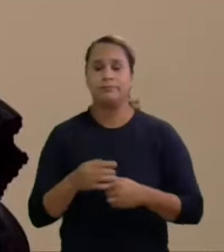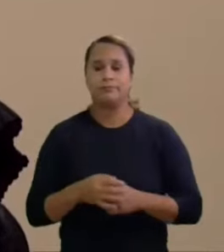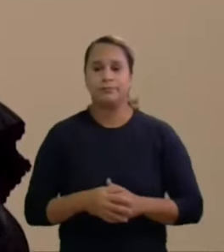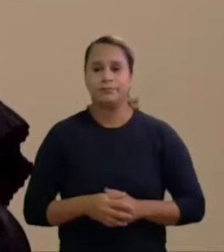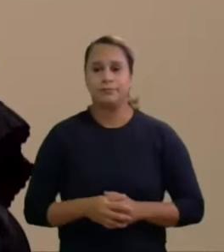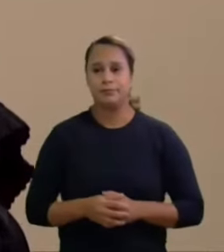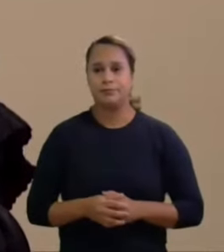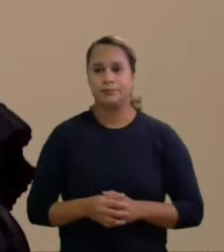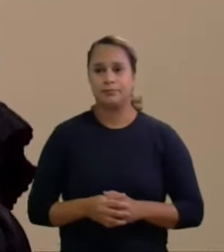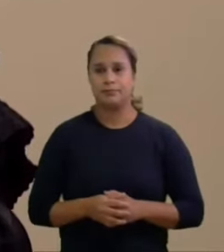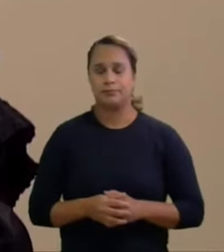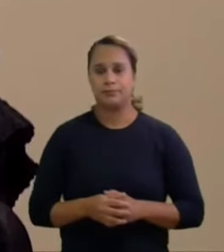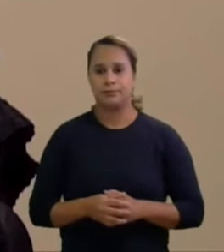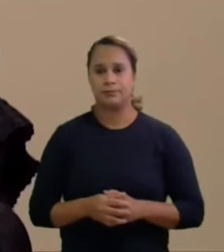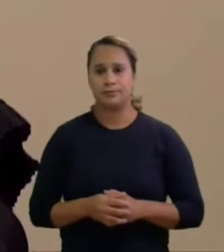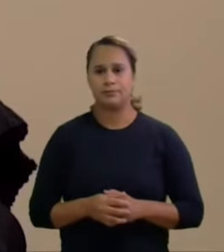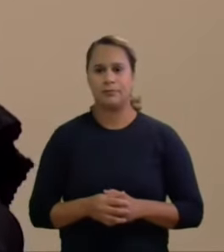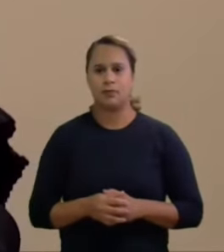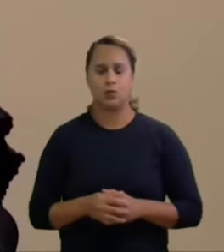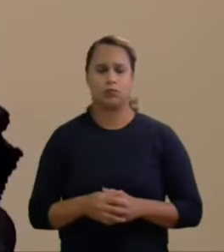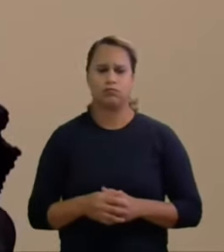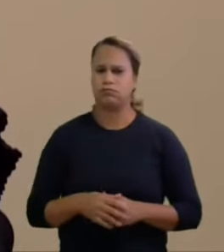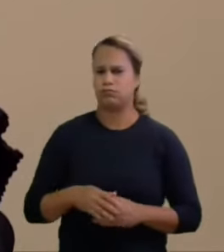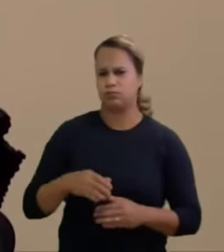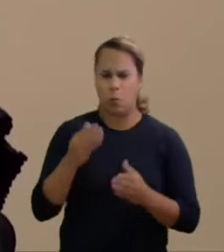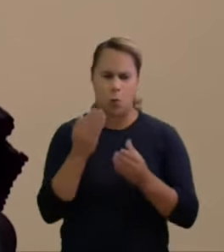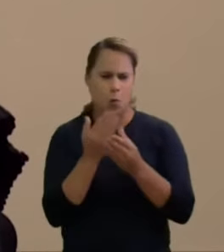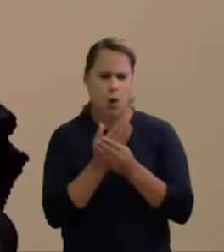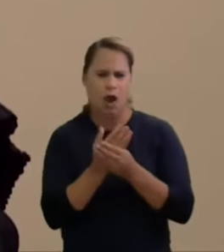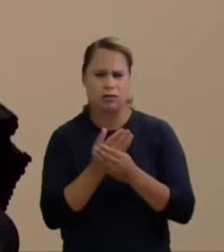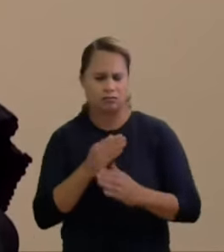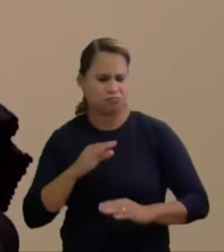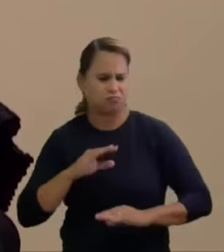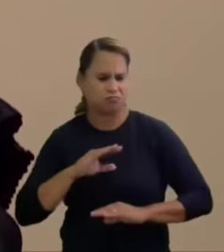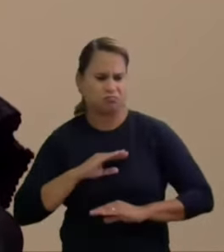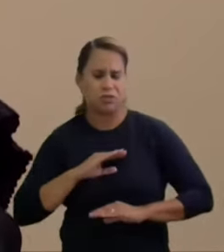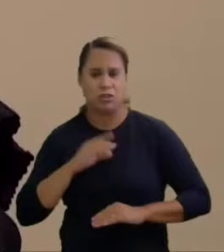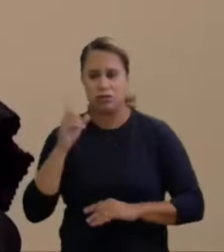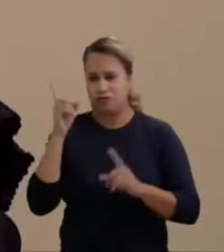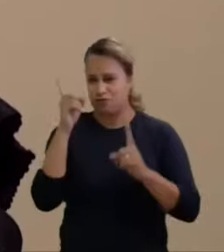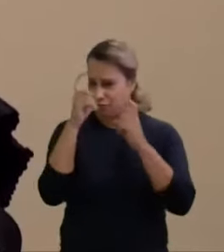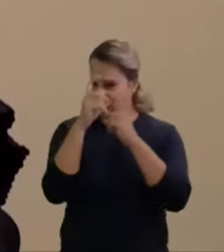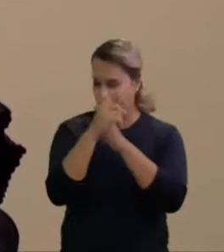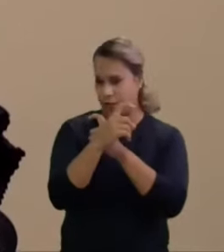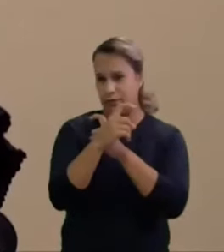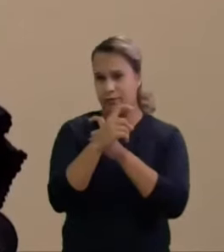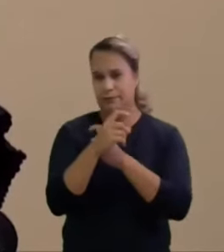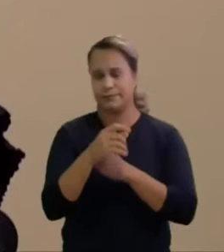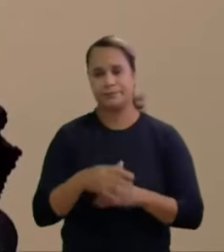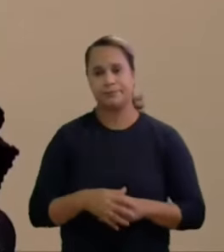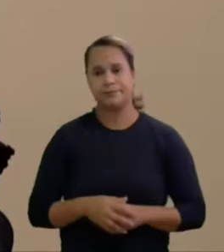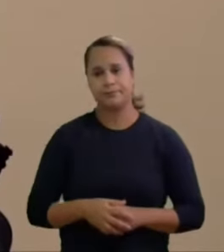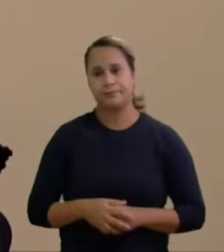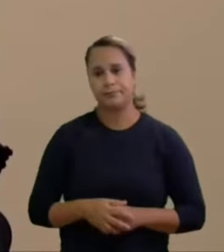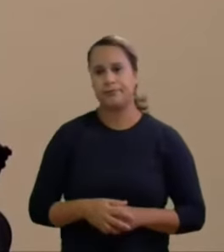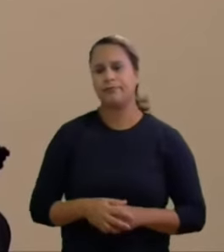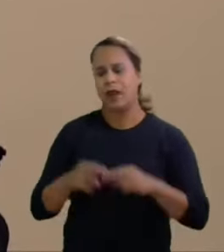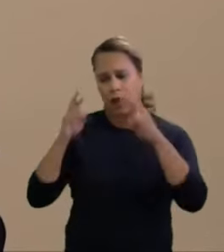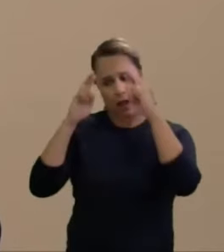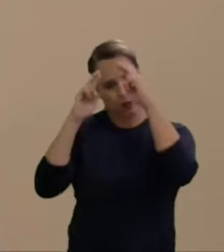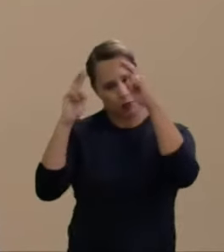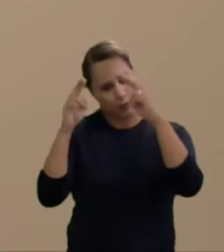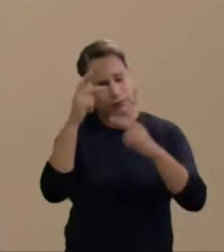diante de um hard case, ou seja, de um caso difícil. Na verdade, não me parece a mim, e com todo respeito aos que pensam